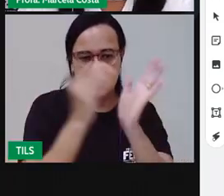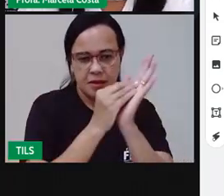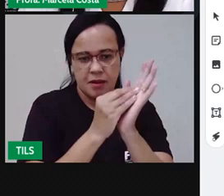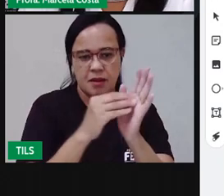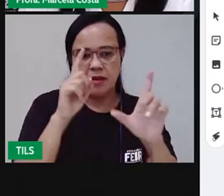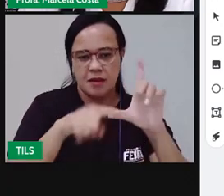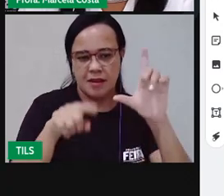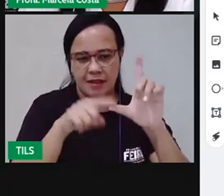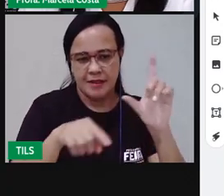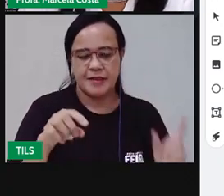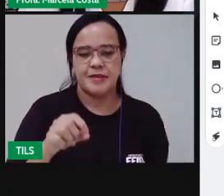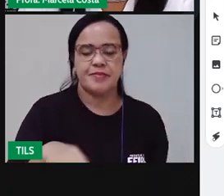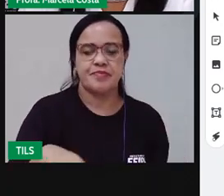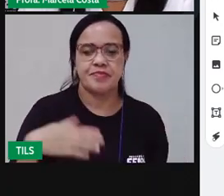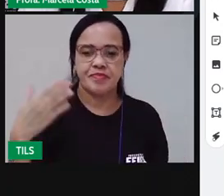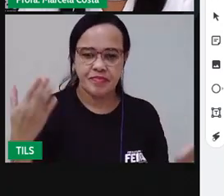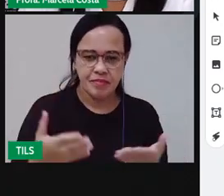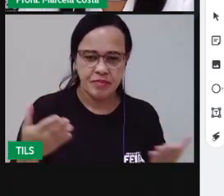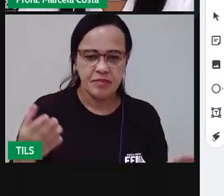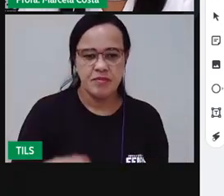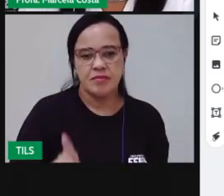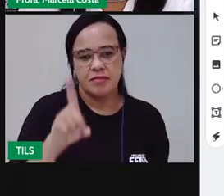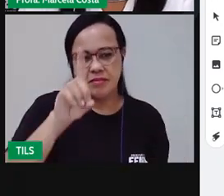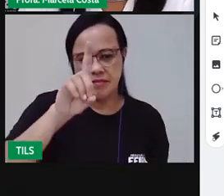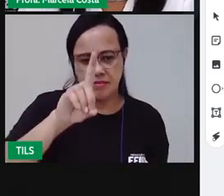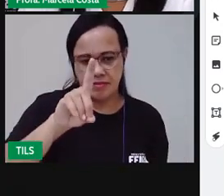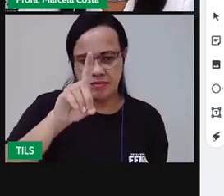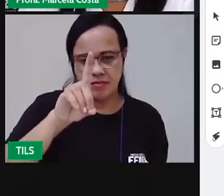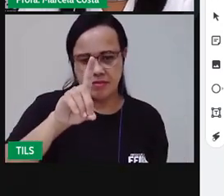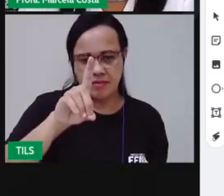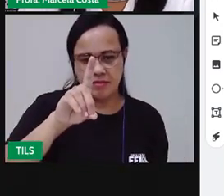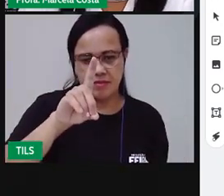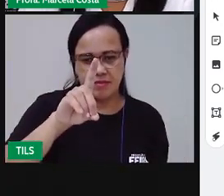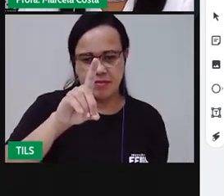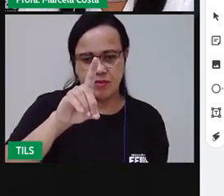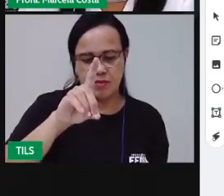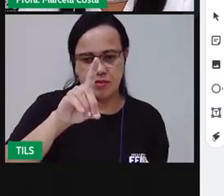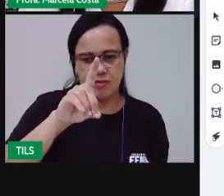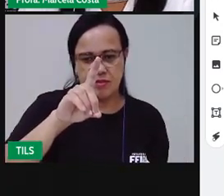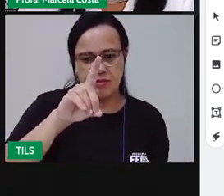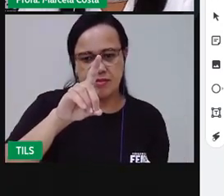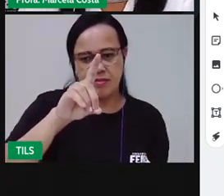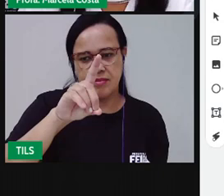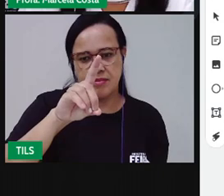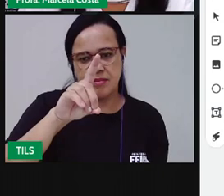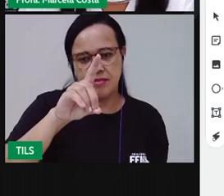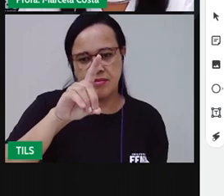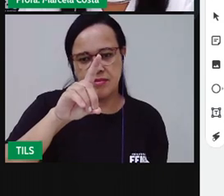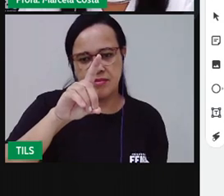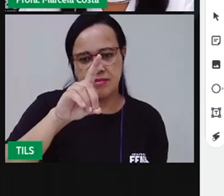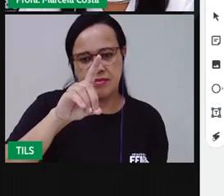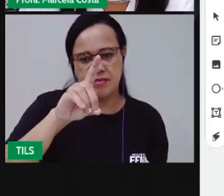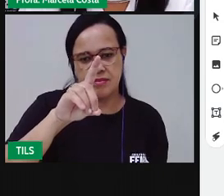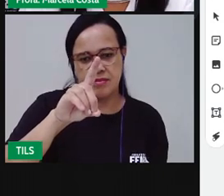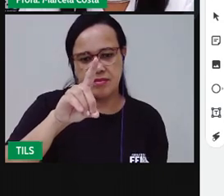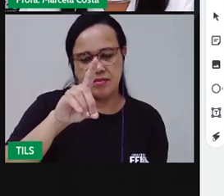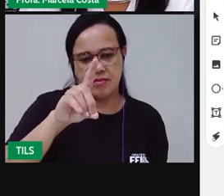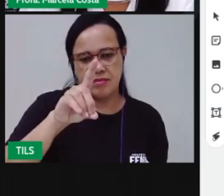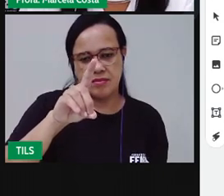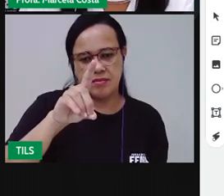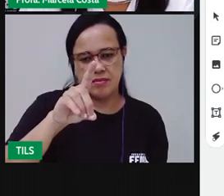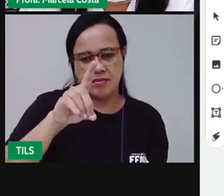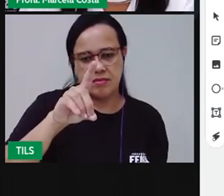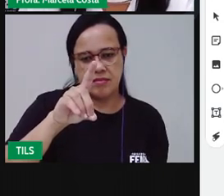Vamos agora à letra D. Traçado reto para baixo. Venho puxando aqui um